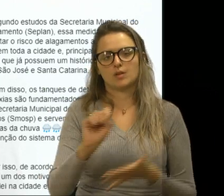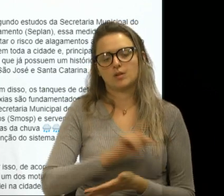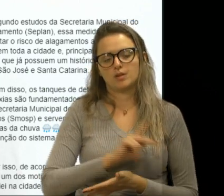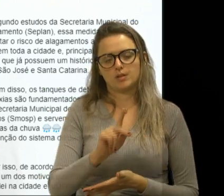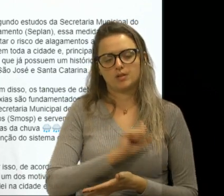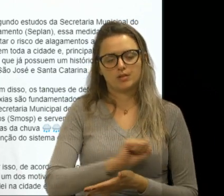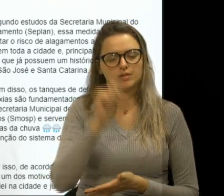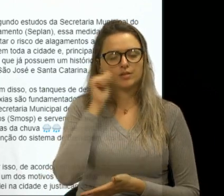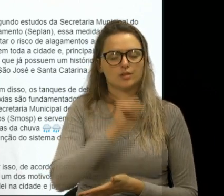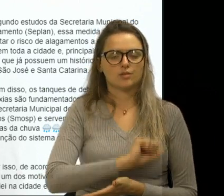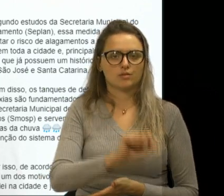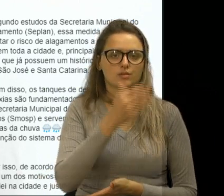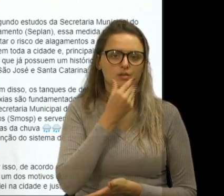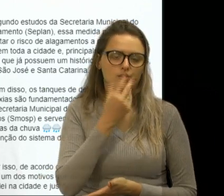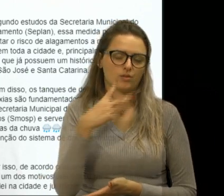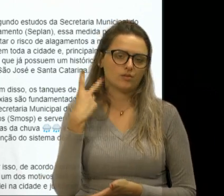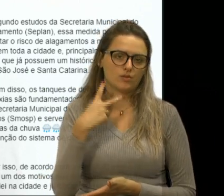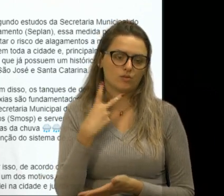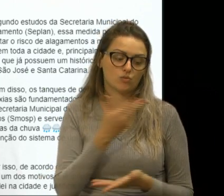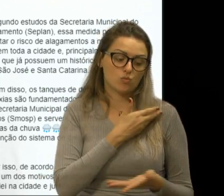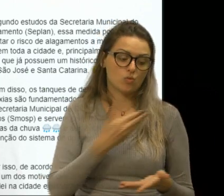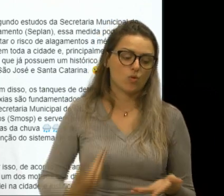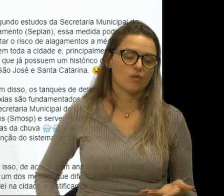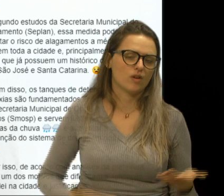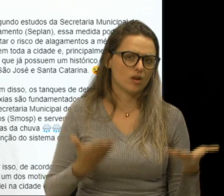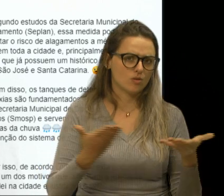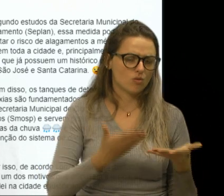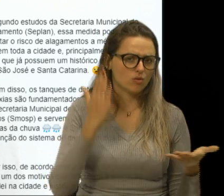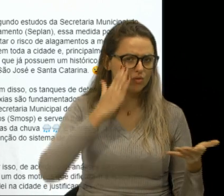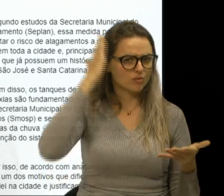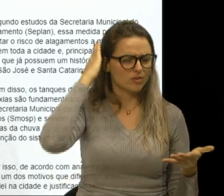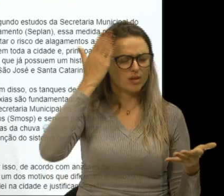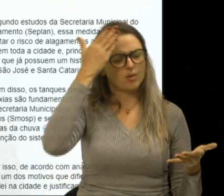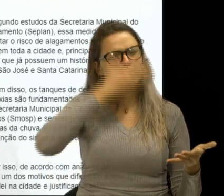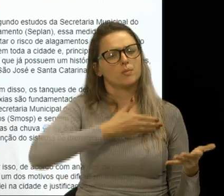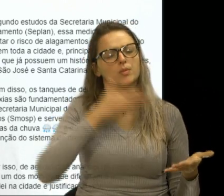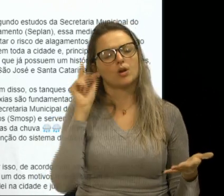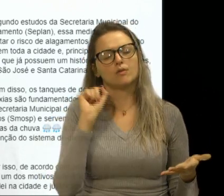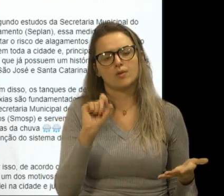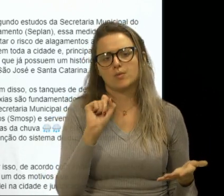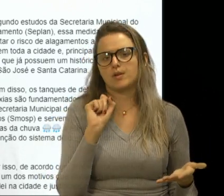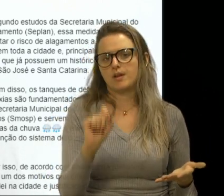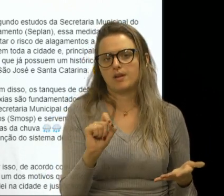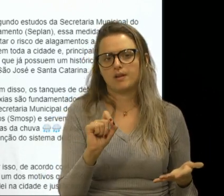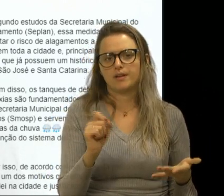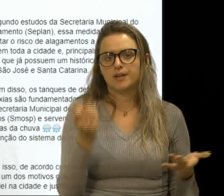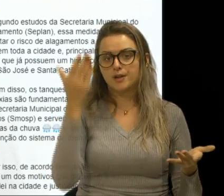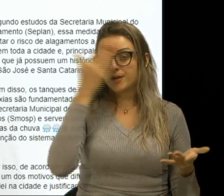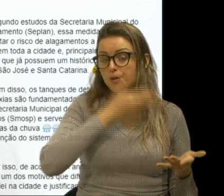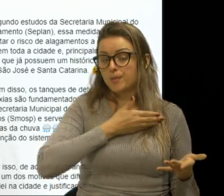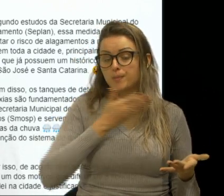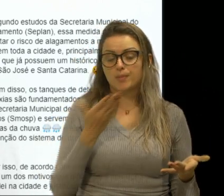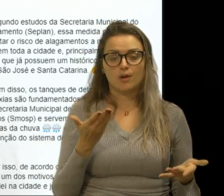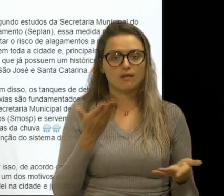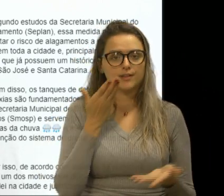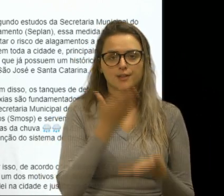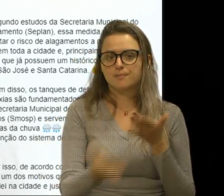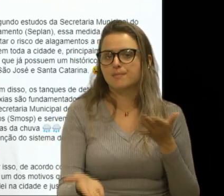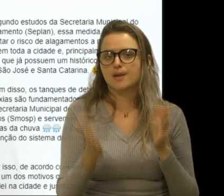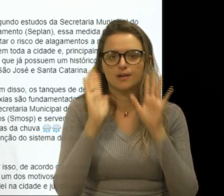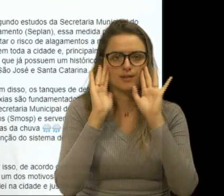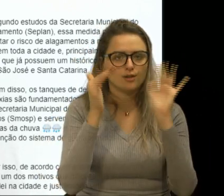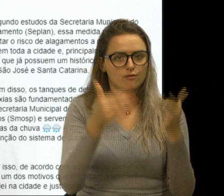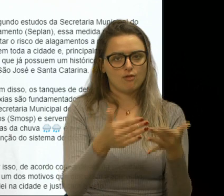vereadores, essa administração, ela dá provas, né, dá provas cabais de que perdeu o rumo.